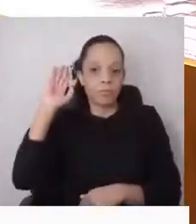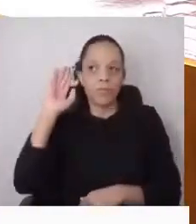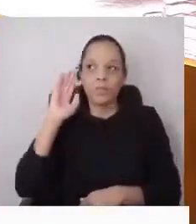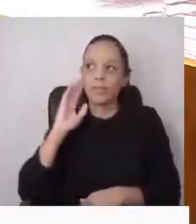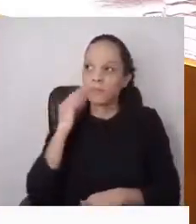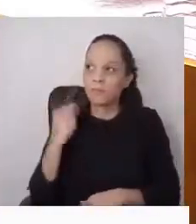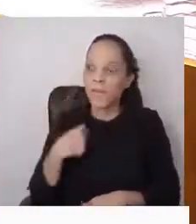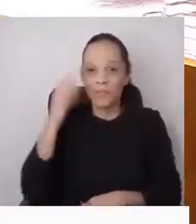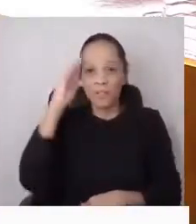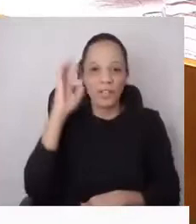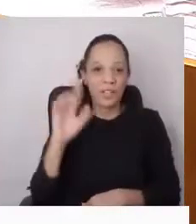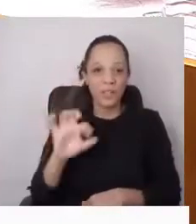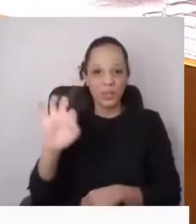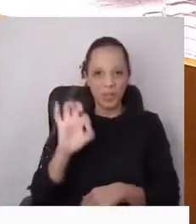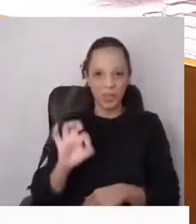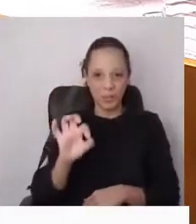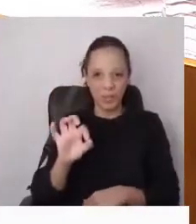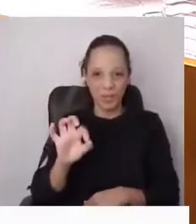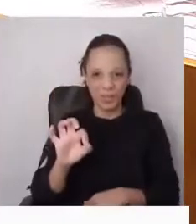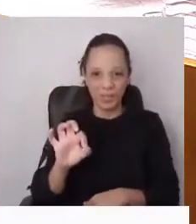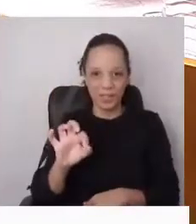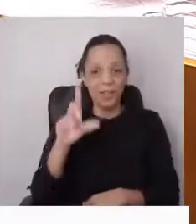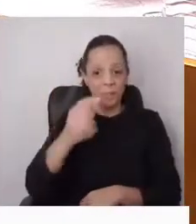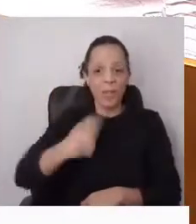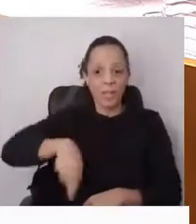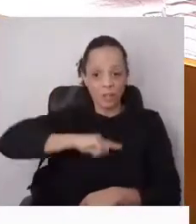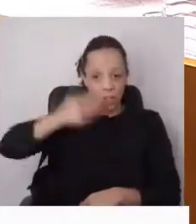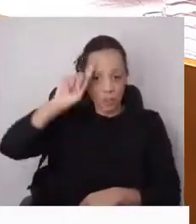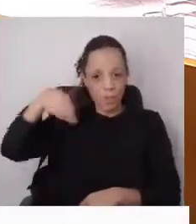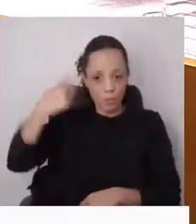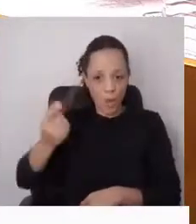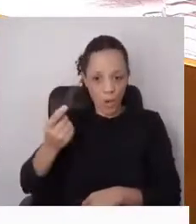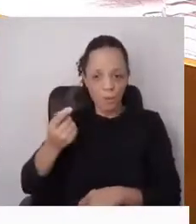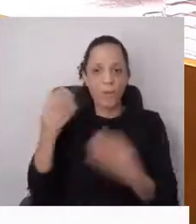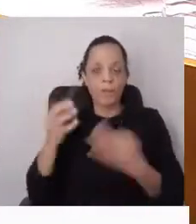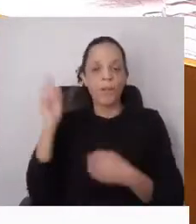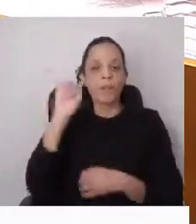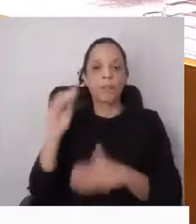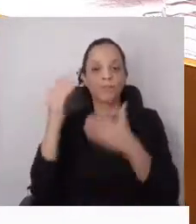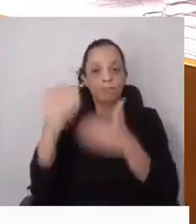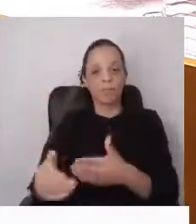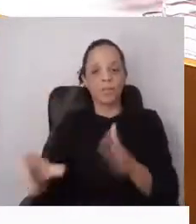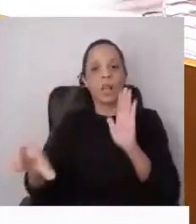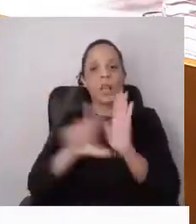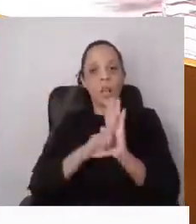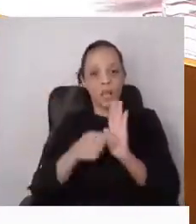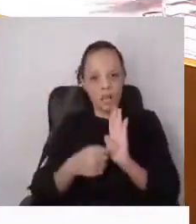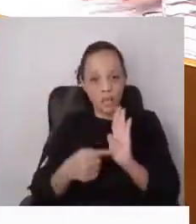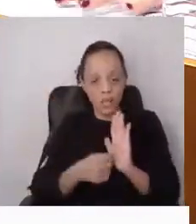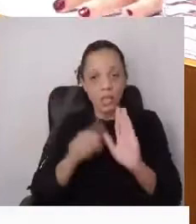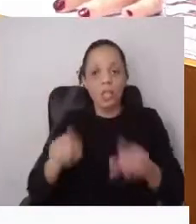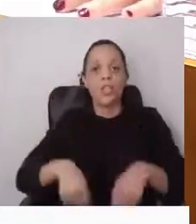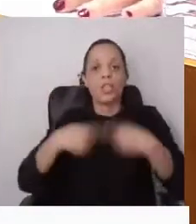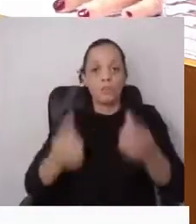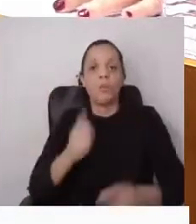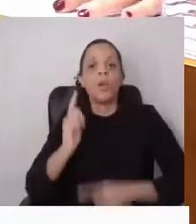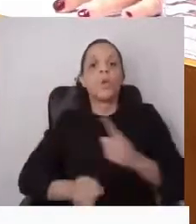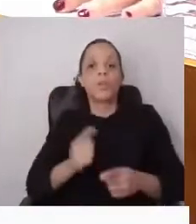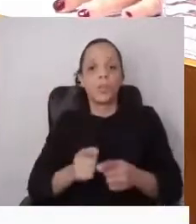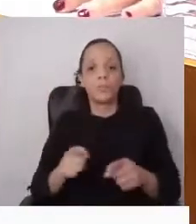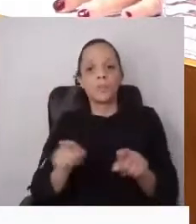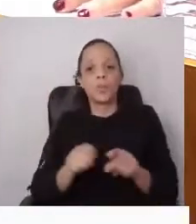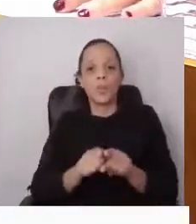fevereiro. E também nós sabemos que muitas vezes estes prazos previstos na lei não são mais do que uma formulação de